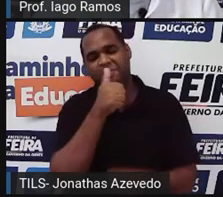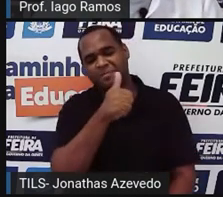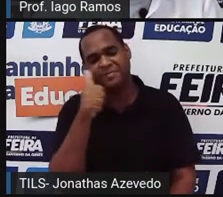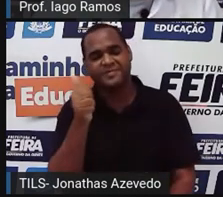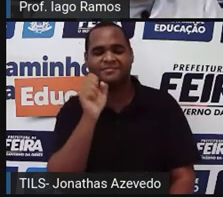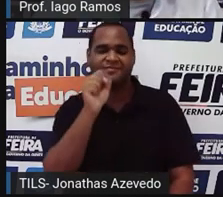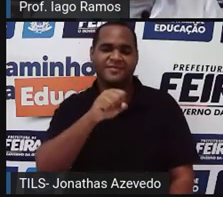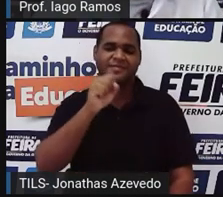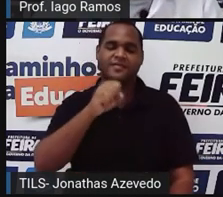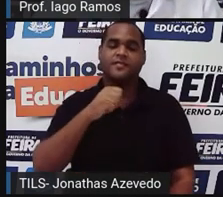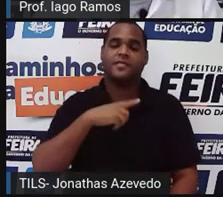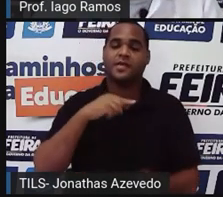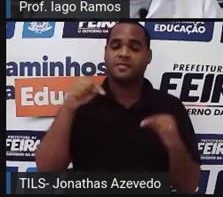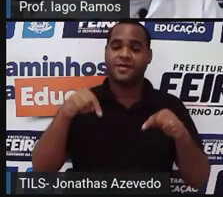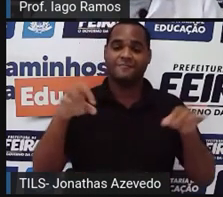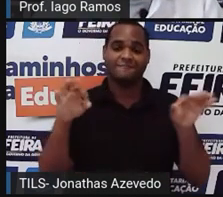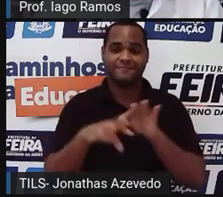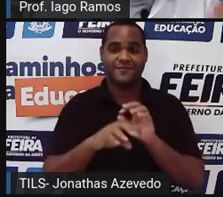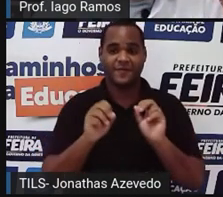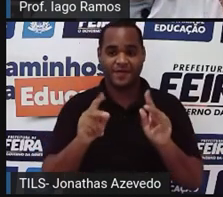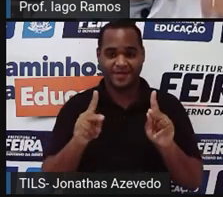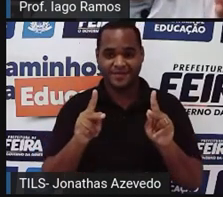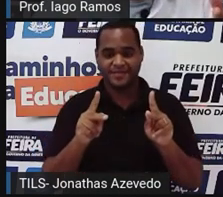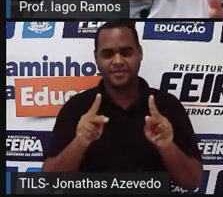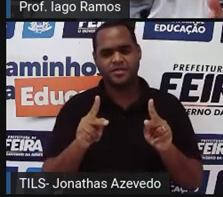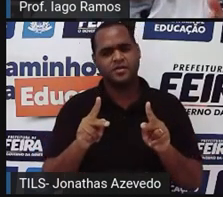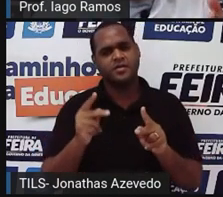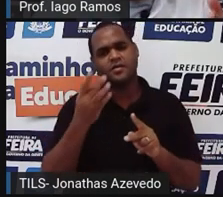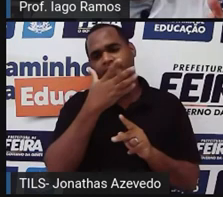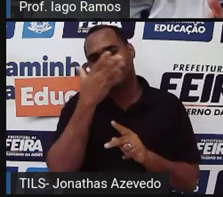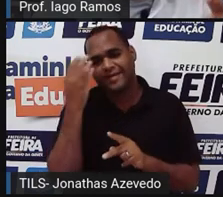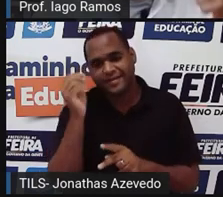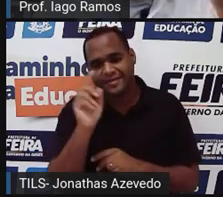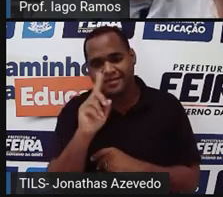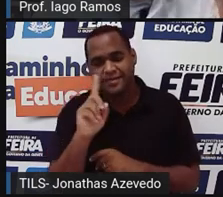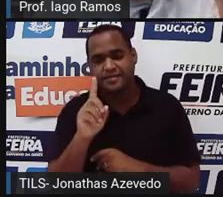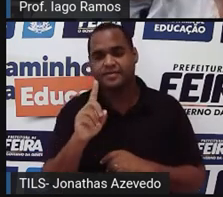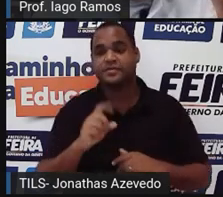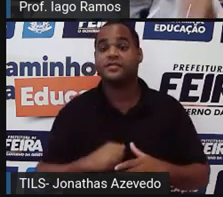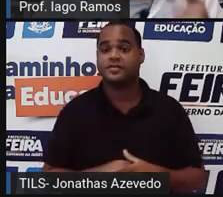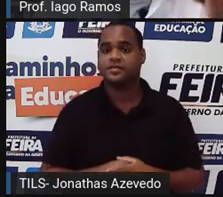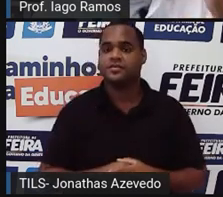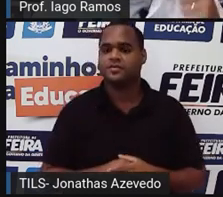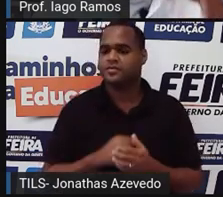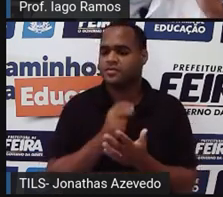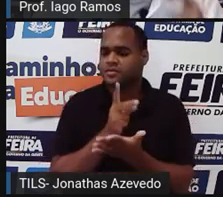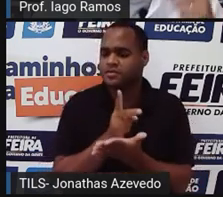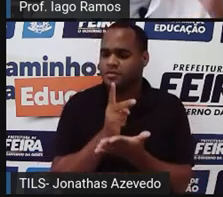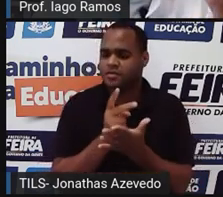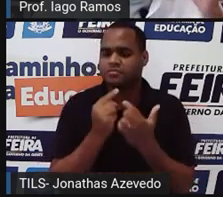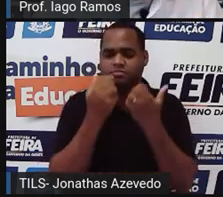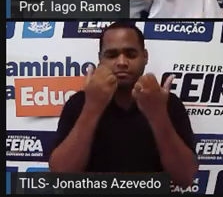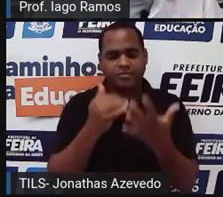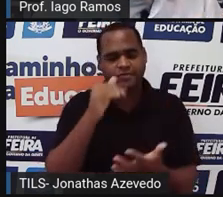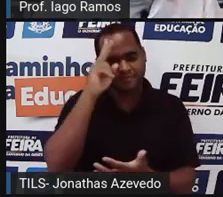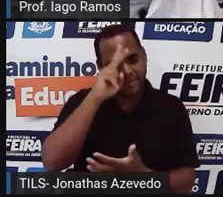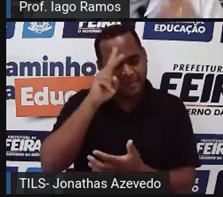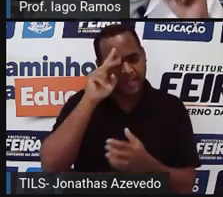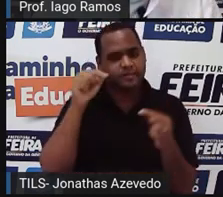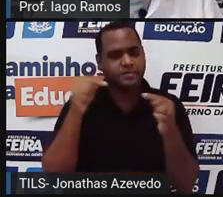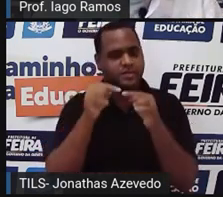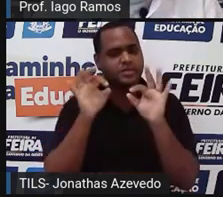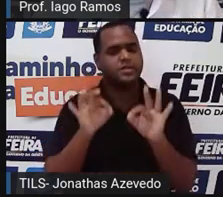que sim, mas a gente vai ficar por aqui, tá bom? Não esquece, a gente sempre vai lembrar isso.